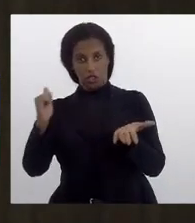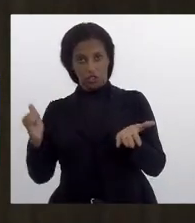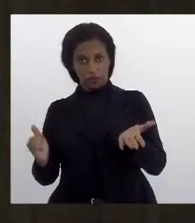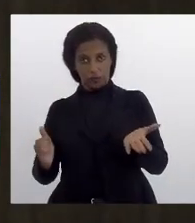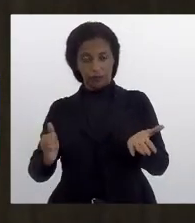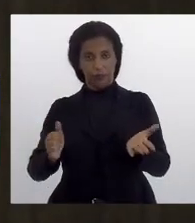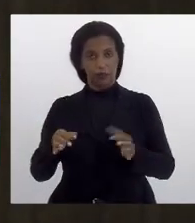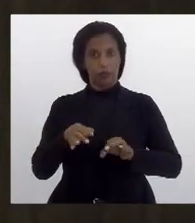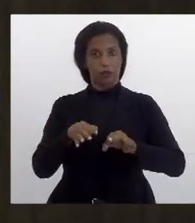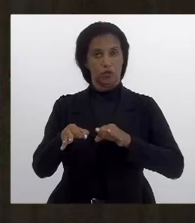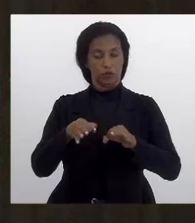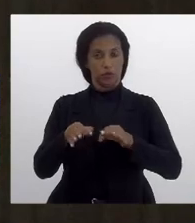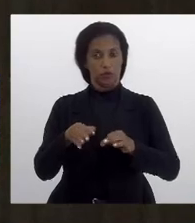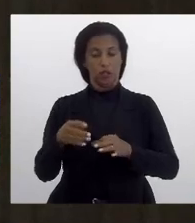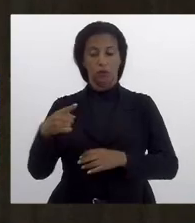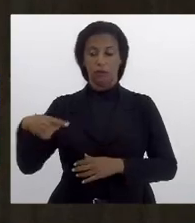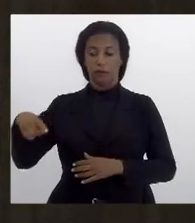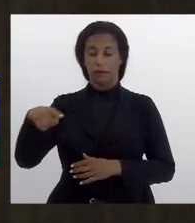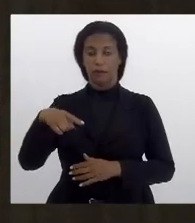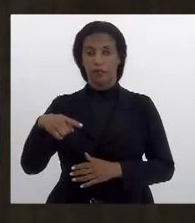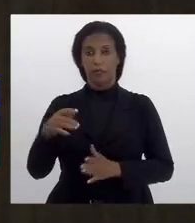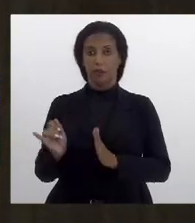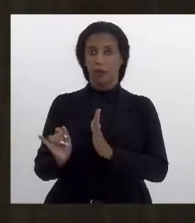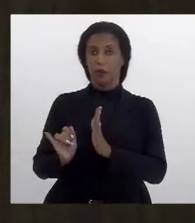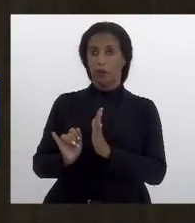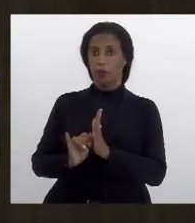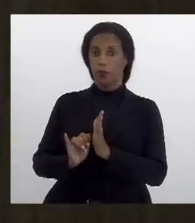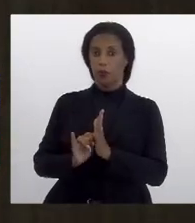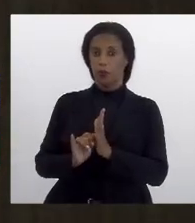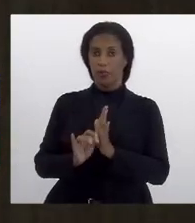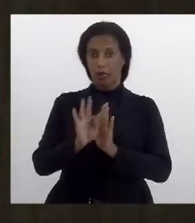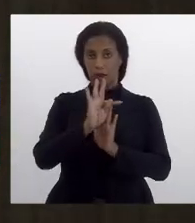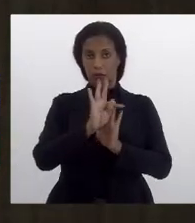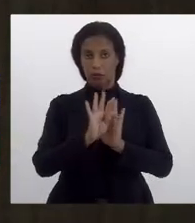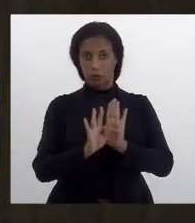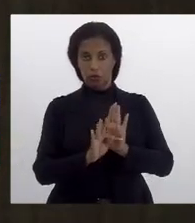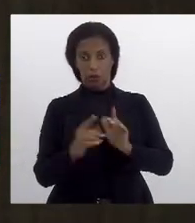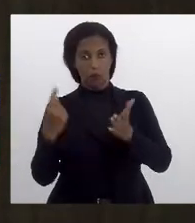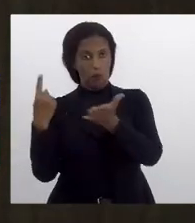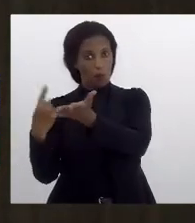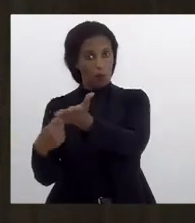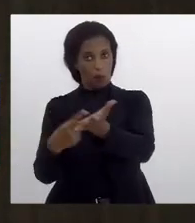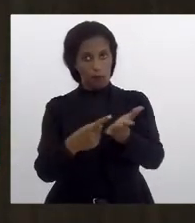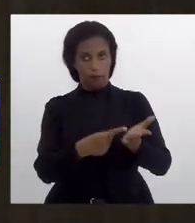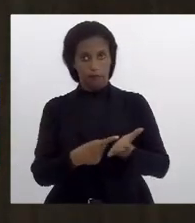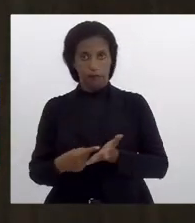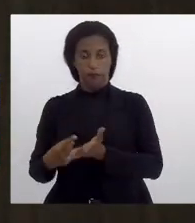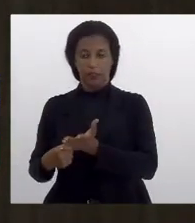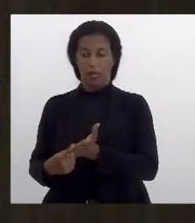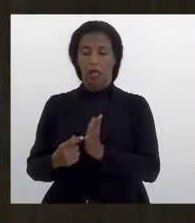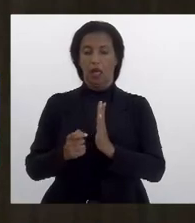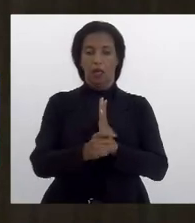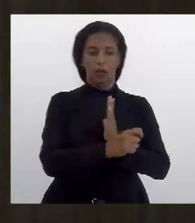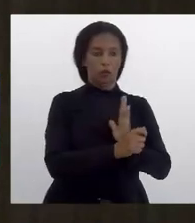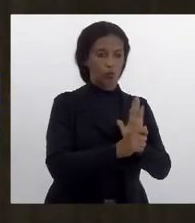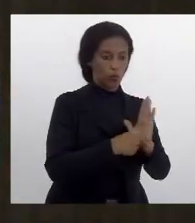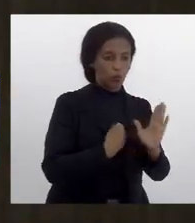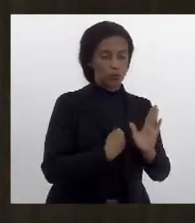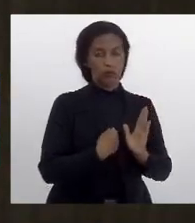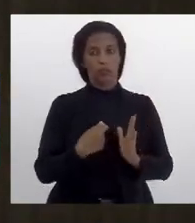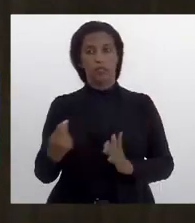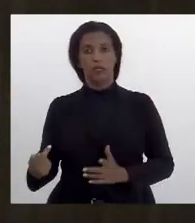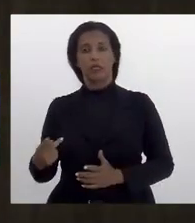pauta para que ele seja republicado nos termos que foram combinados aqui com a autoria precedência deputada